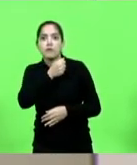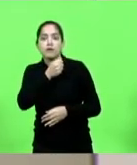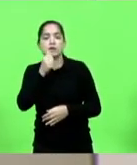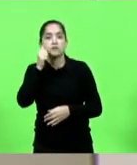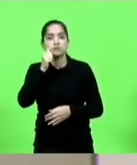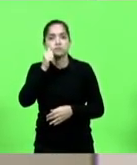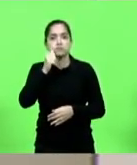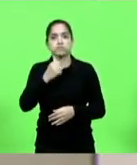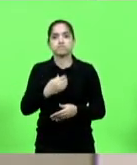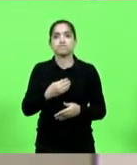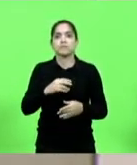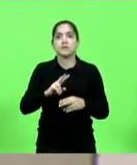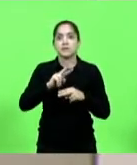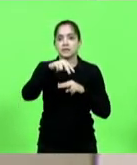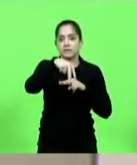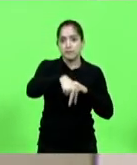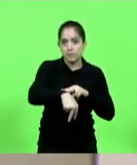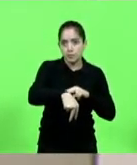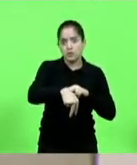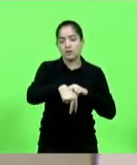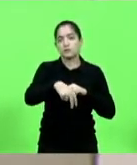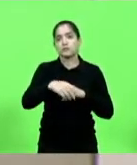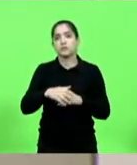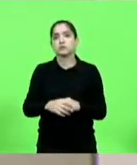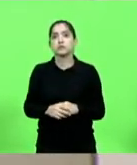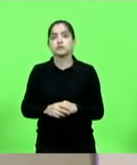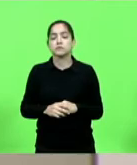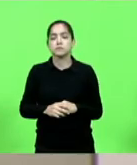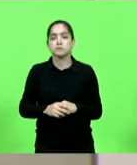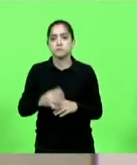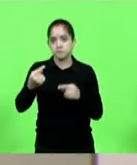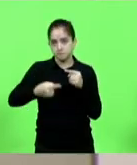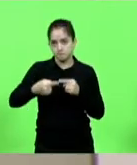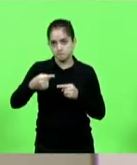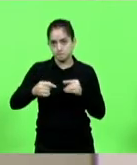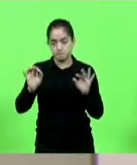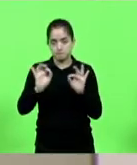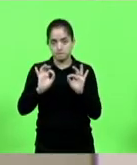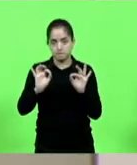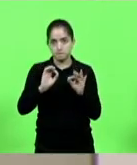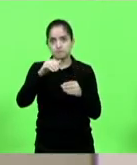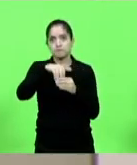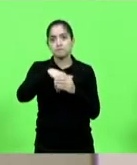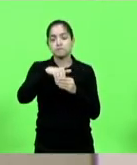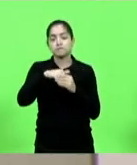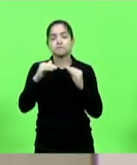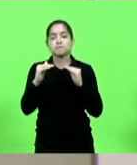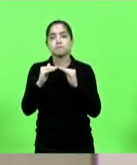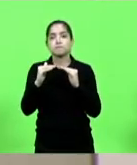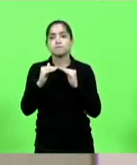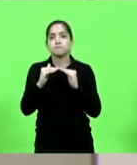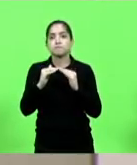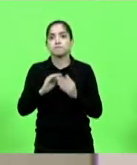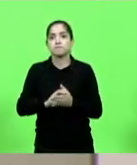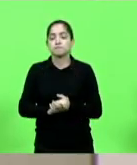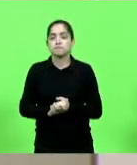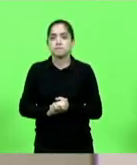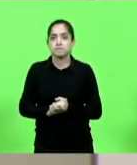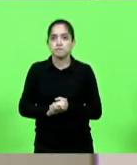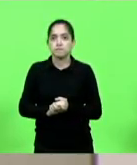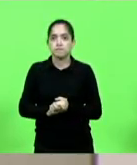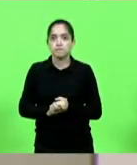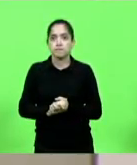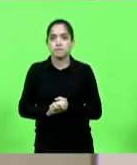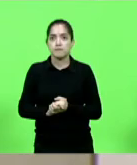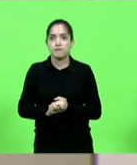do viaduto na SC 445, em discussão. Não havendo quem queira discutir, em votação, deputados que aprovam, permaneçam como se